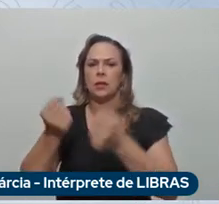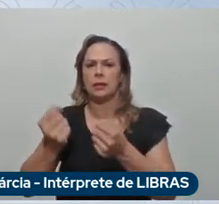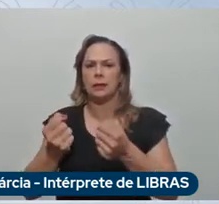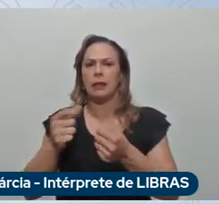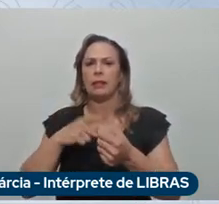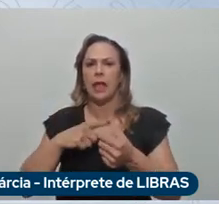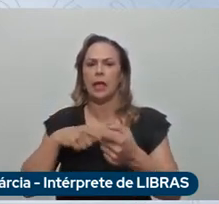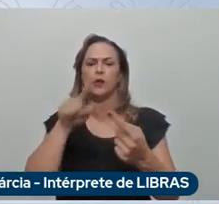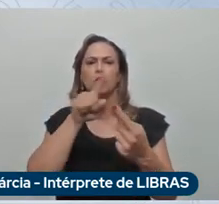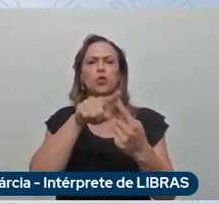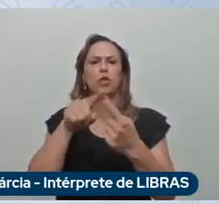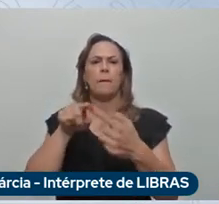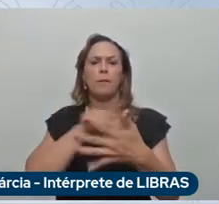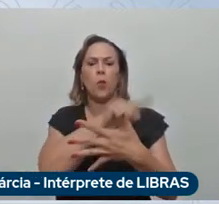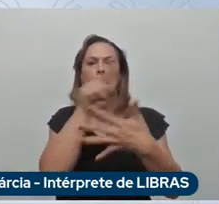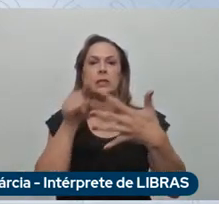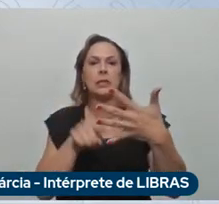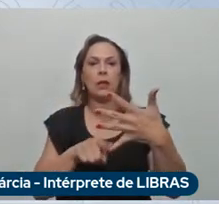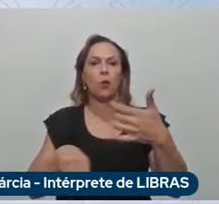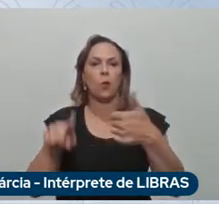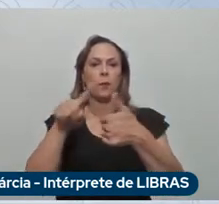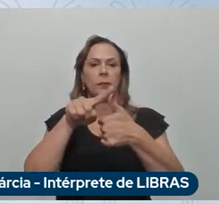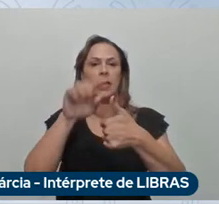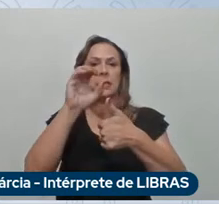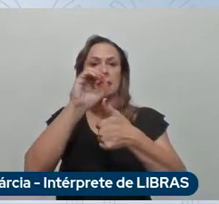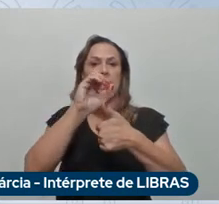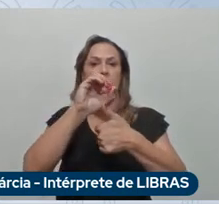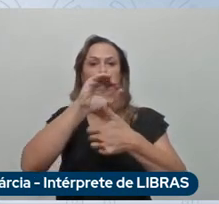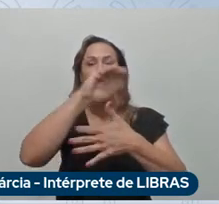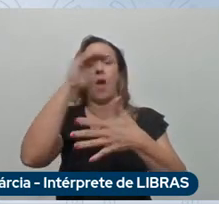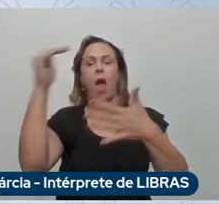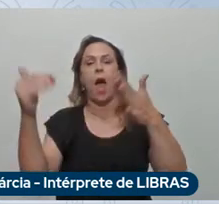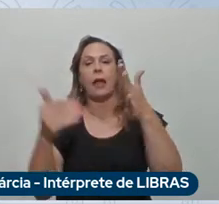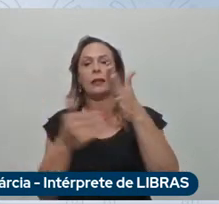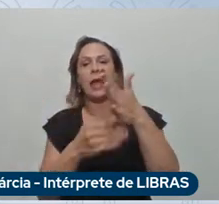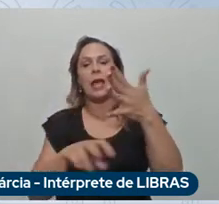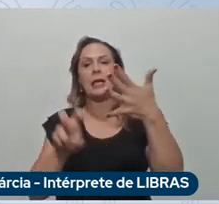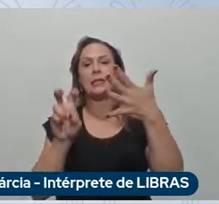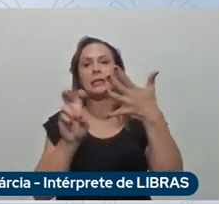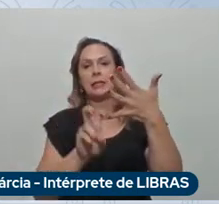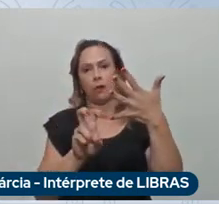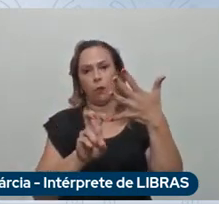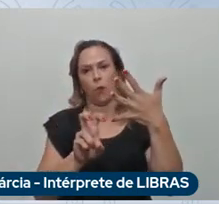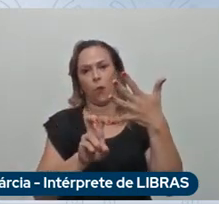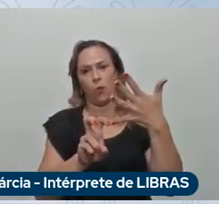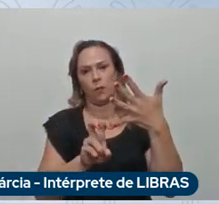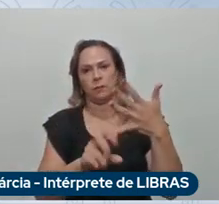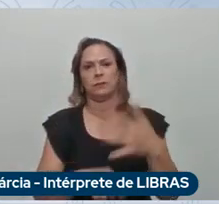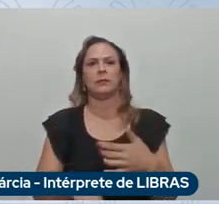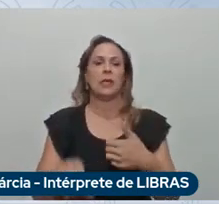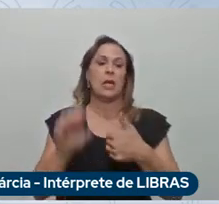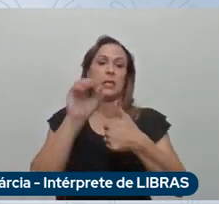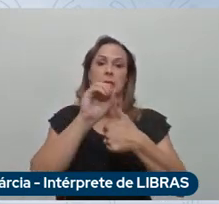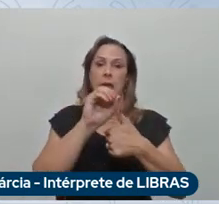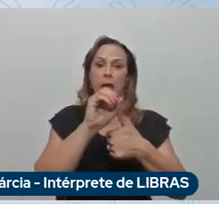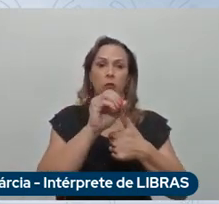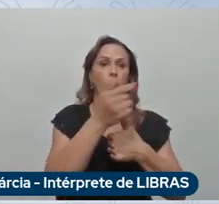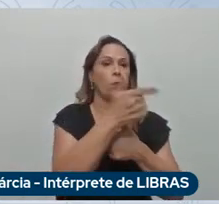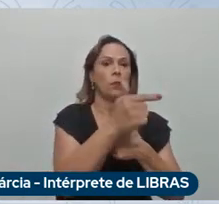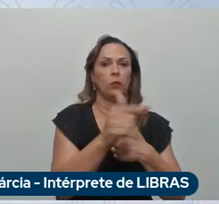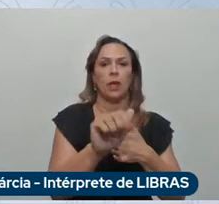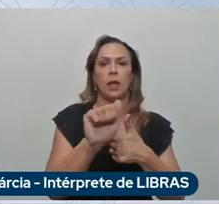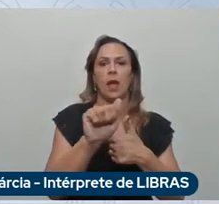L0 até L5 então L0 é um carro que não tem autonomia veicular depende das